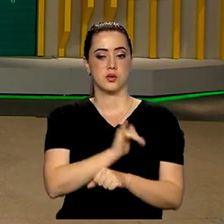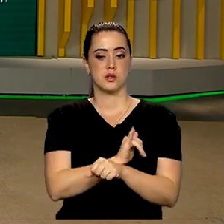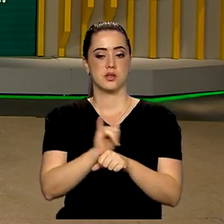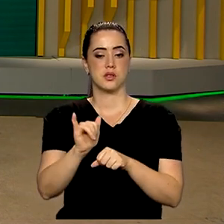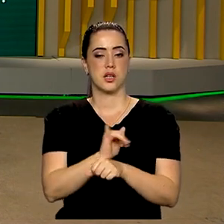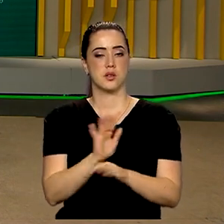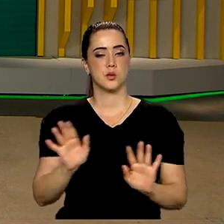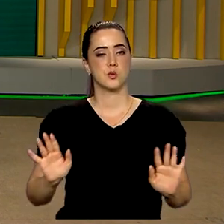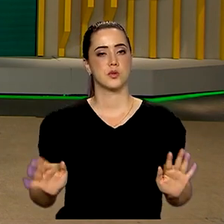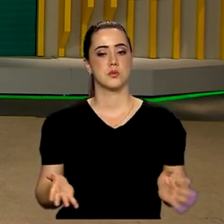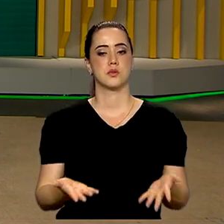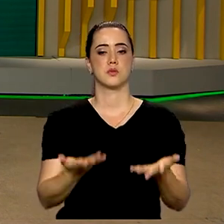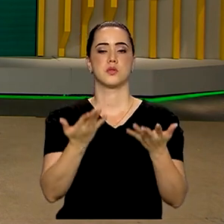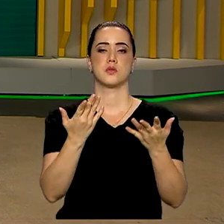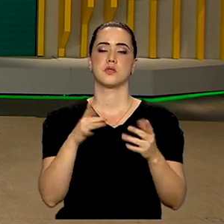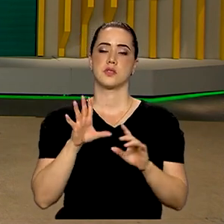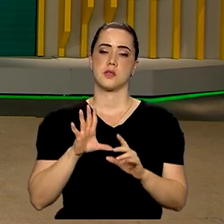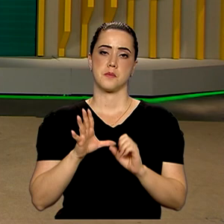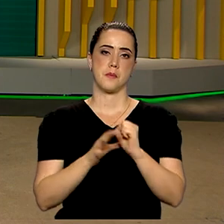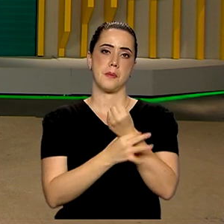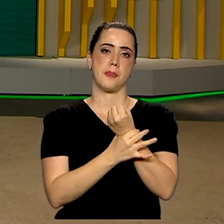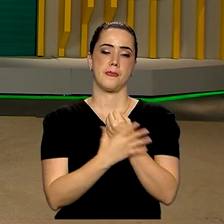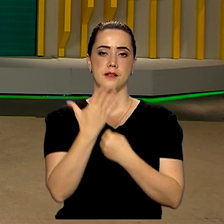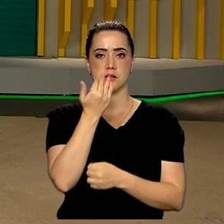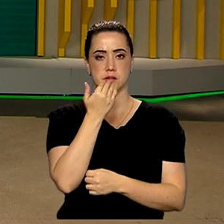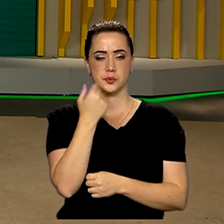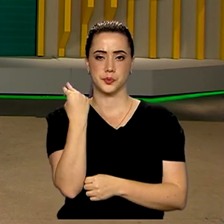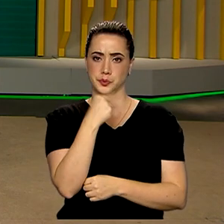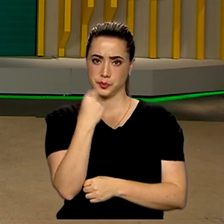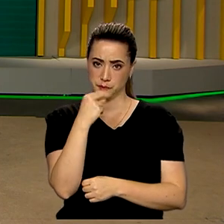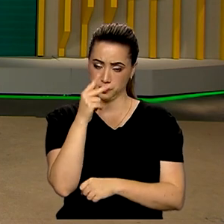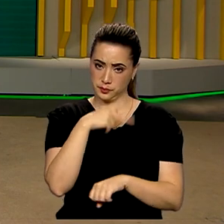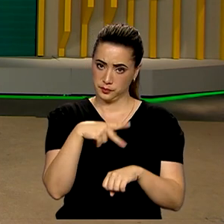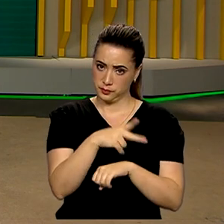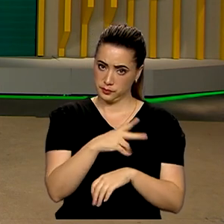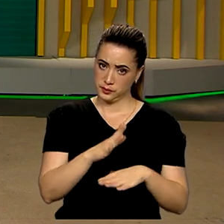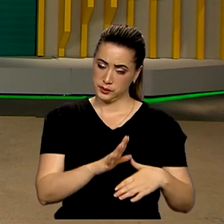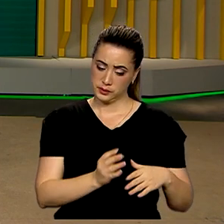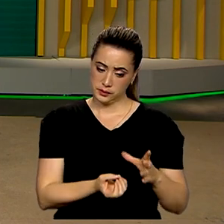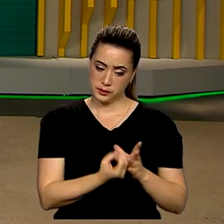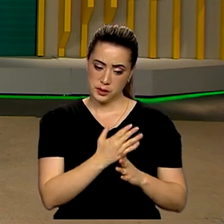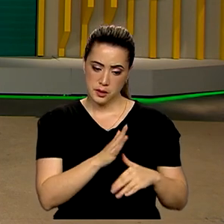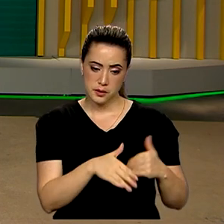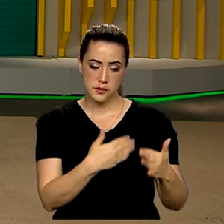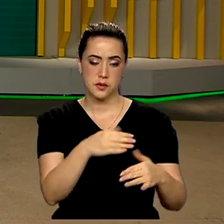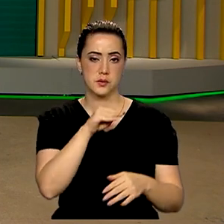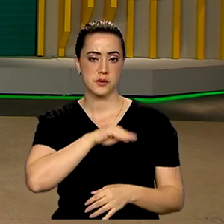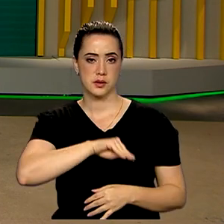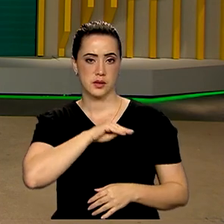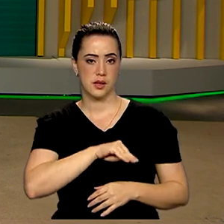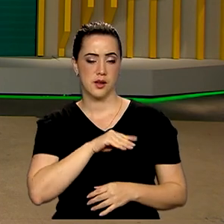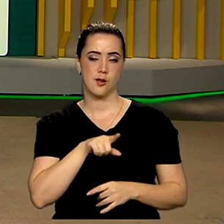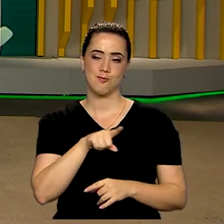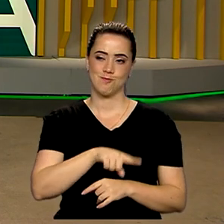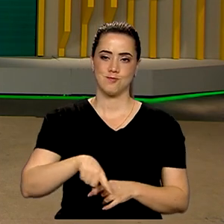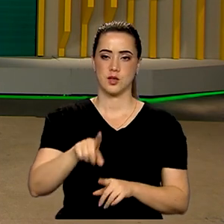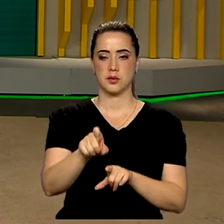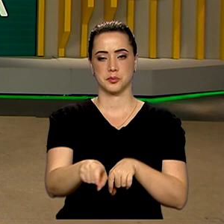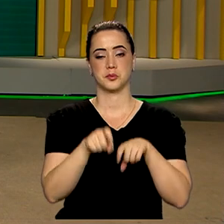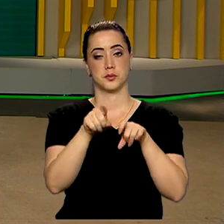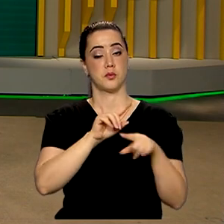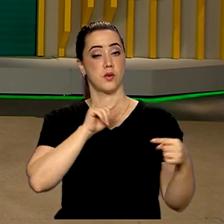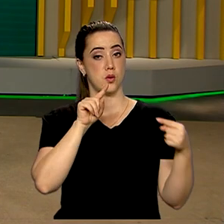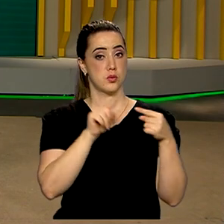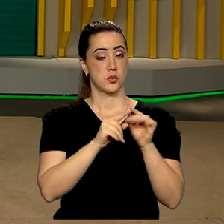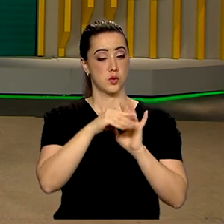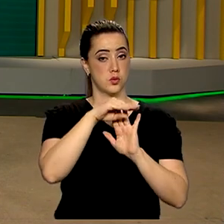para promover a segurança alimentar e nutricional no país e gerar desenvolvimento e renda no meio rural. A meta do programa é